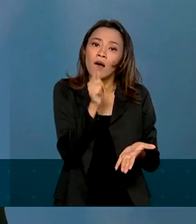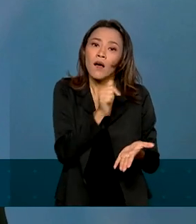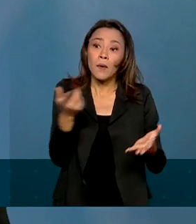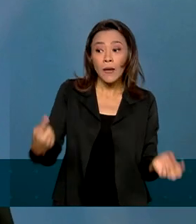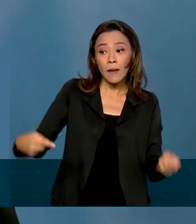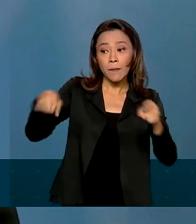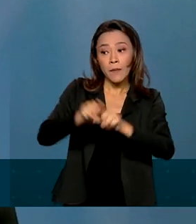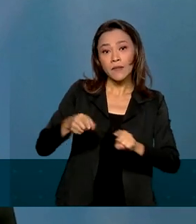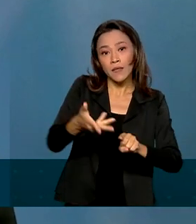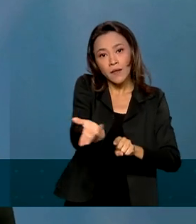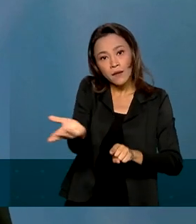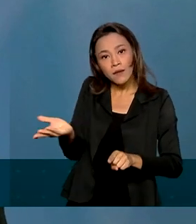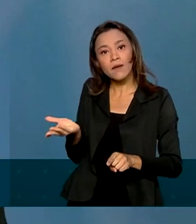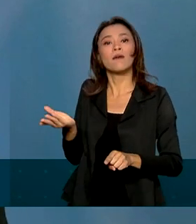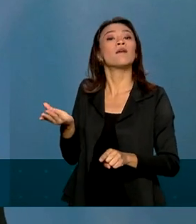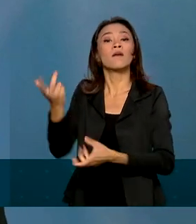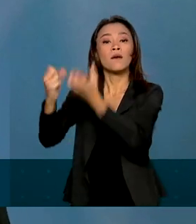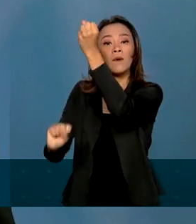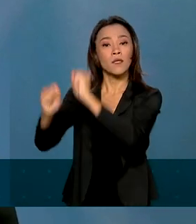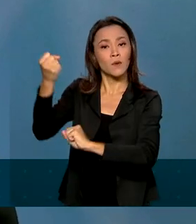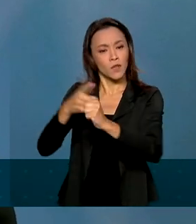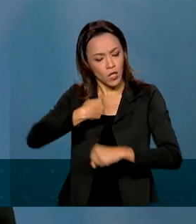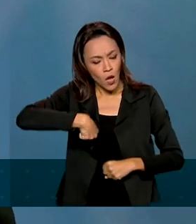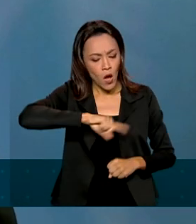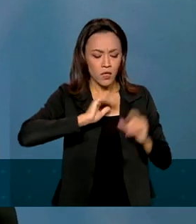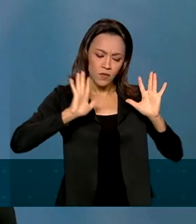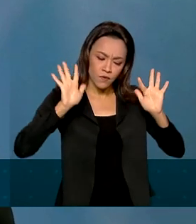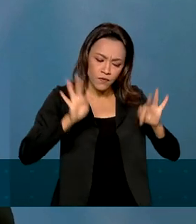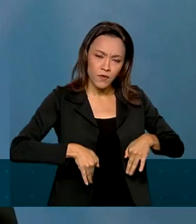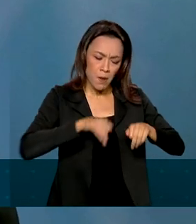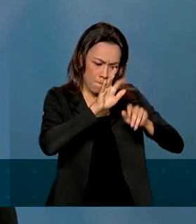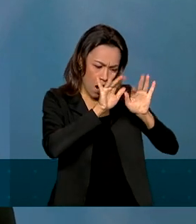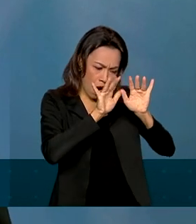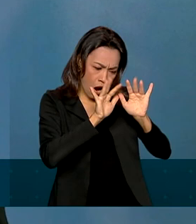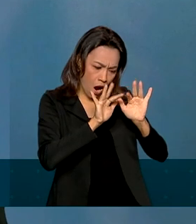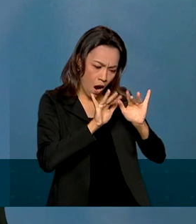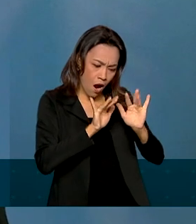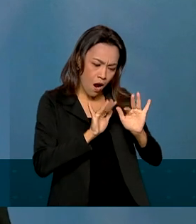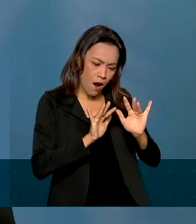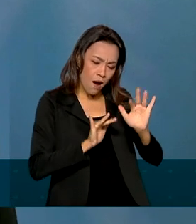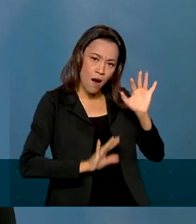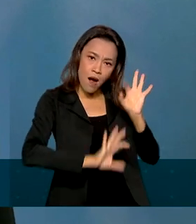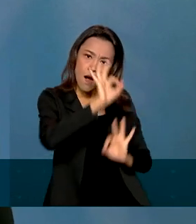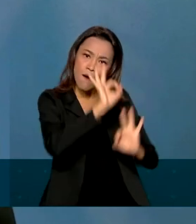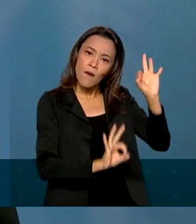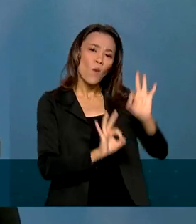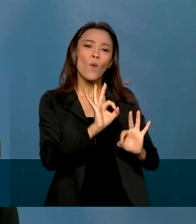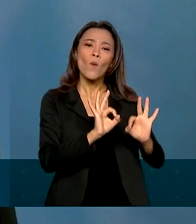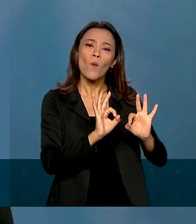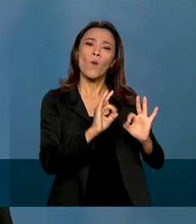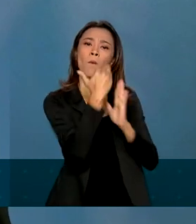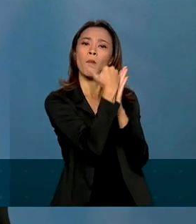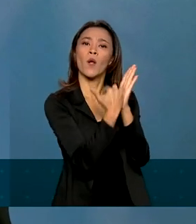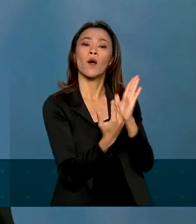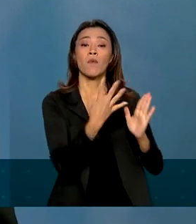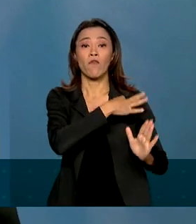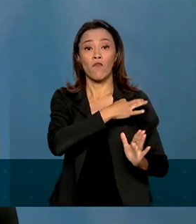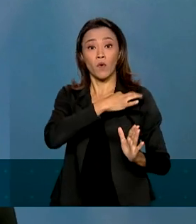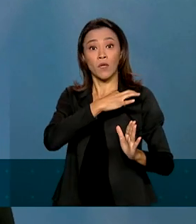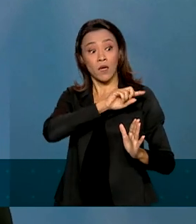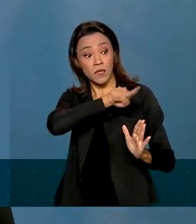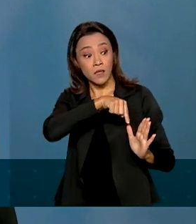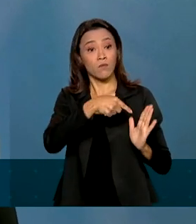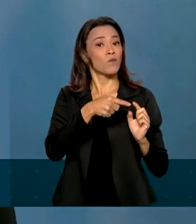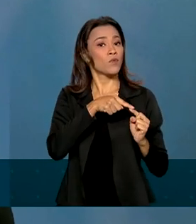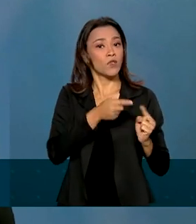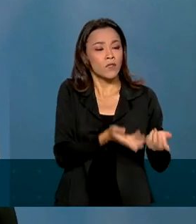indústria, estamos finalizando o desenho de um programa voluntário que incentiva as empresas a